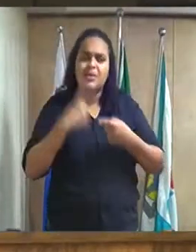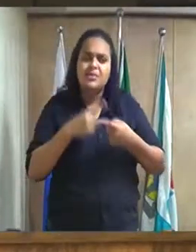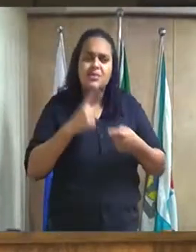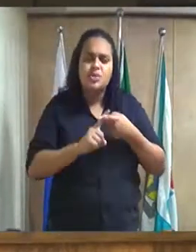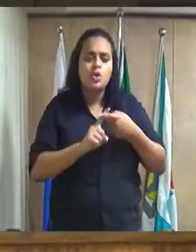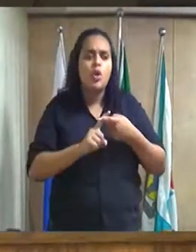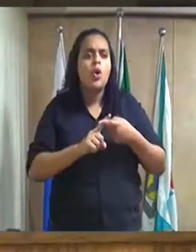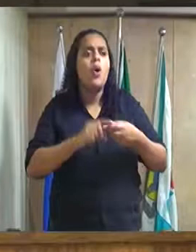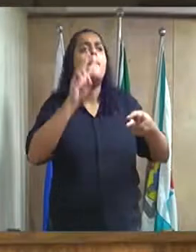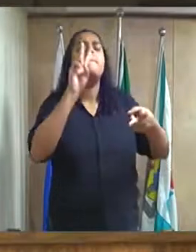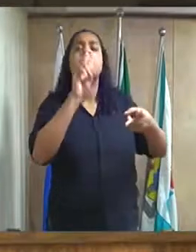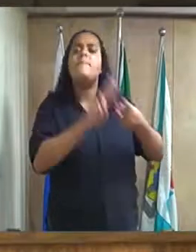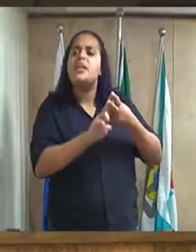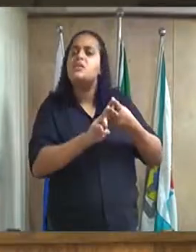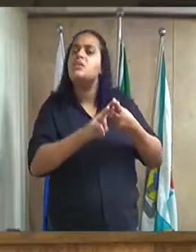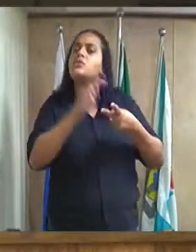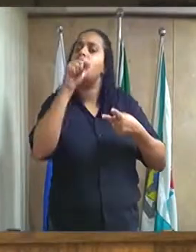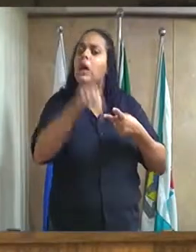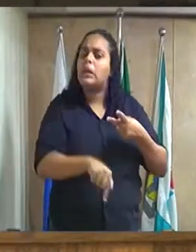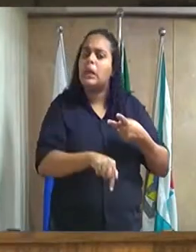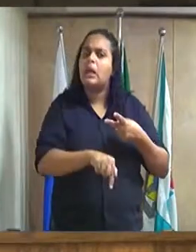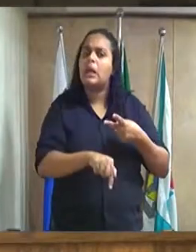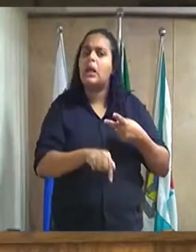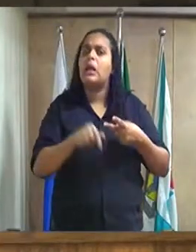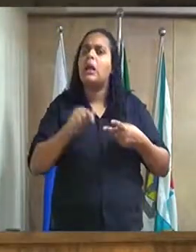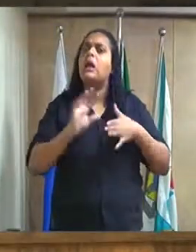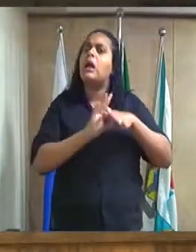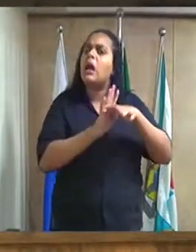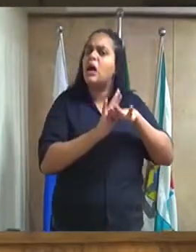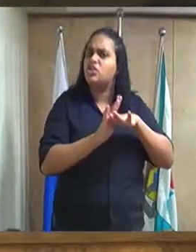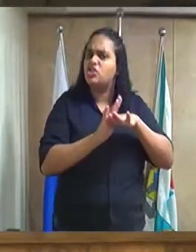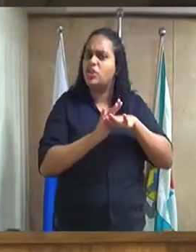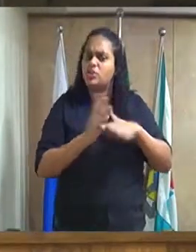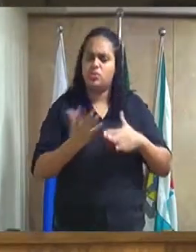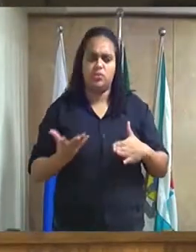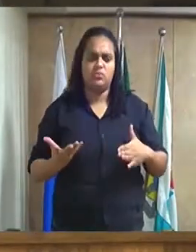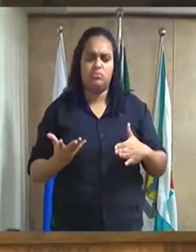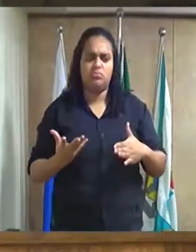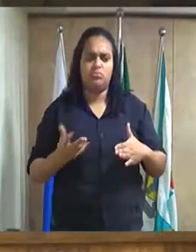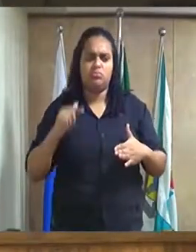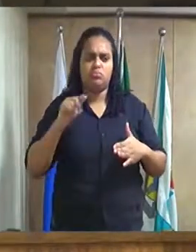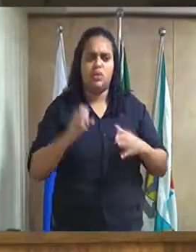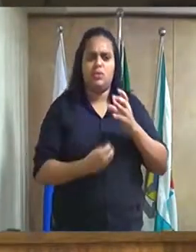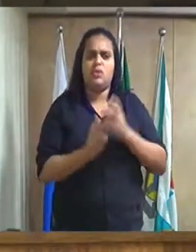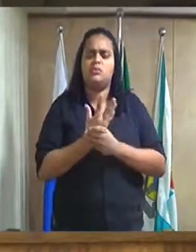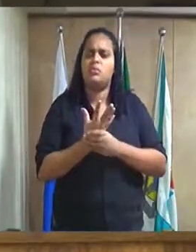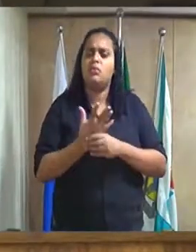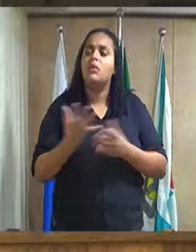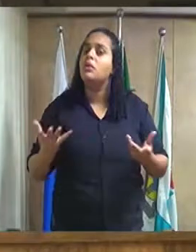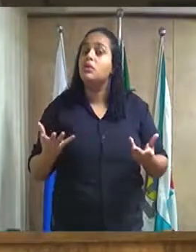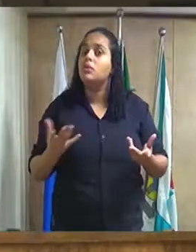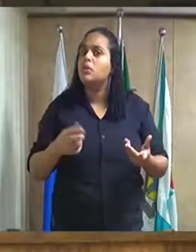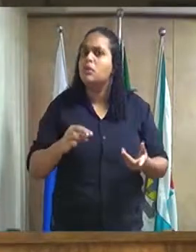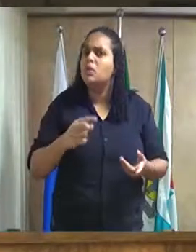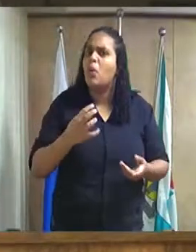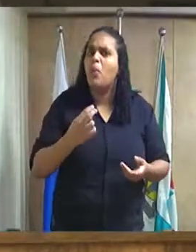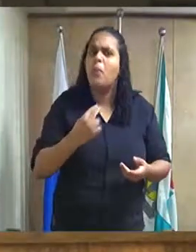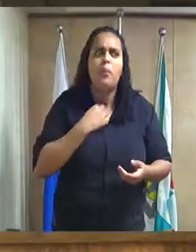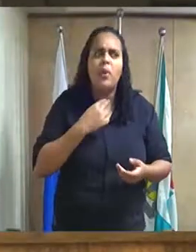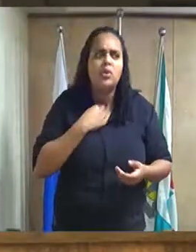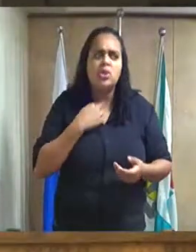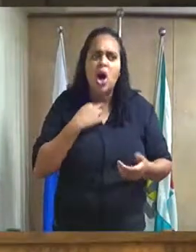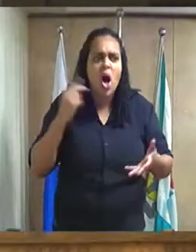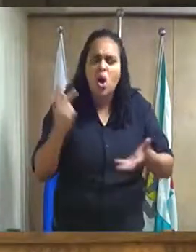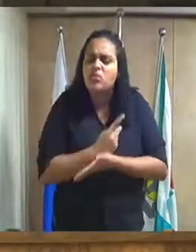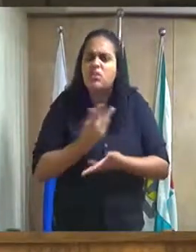em Duque de Caxias. e isso é inadmissível, eles deveriam